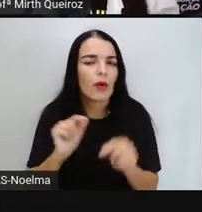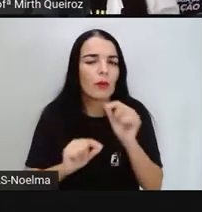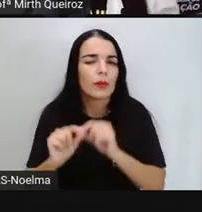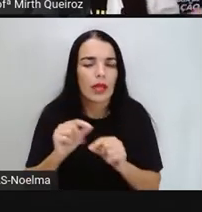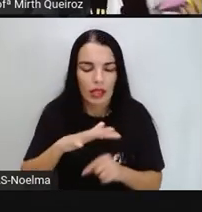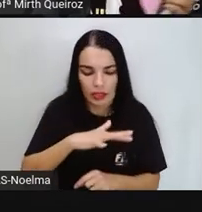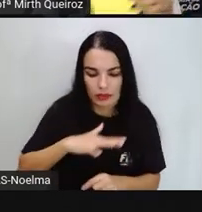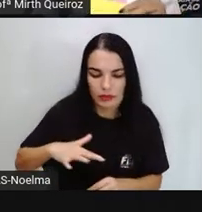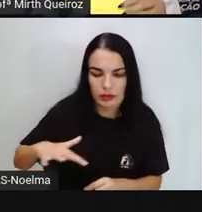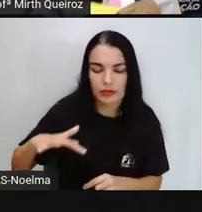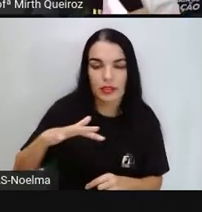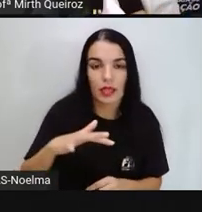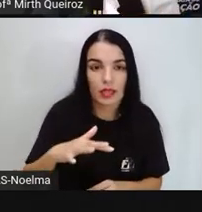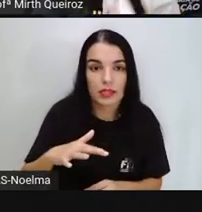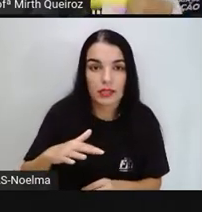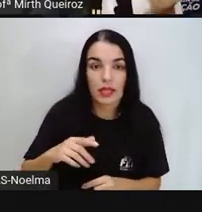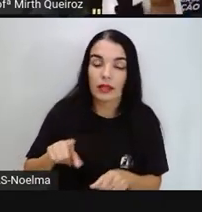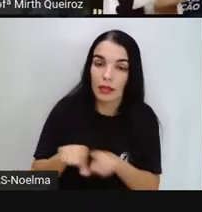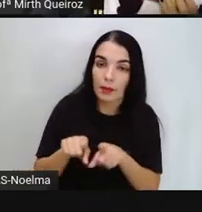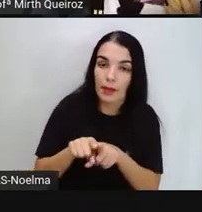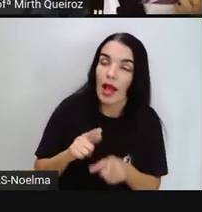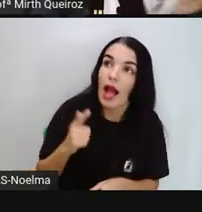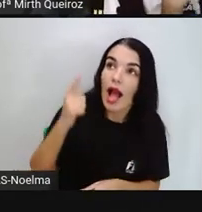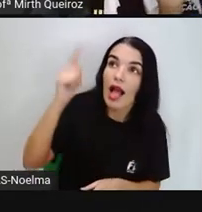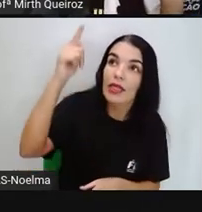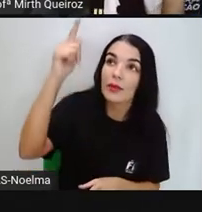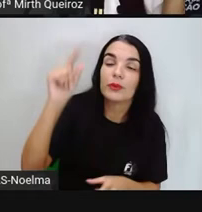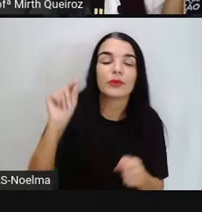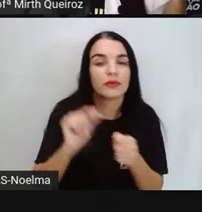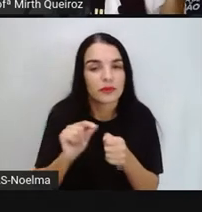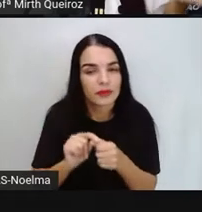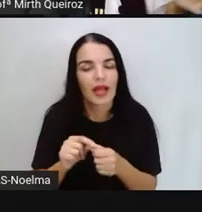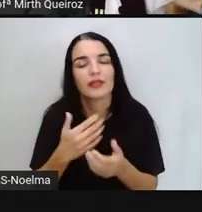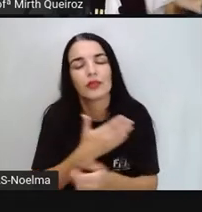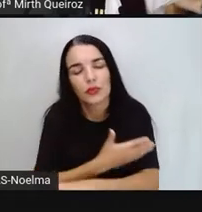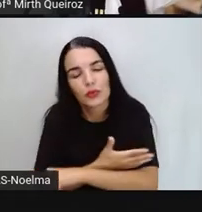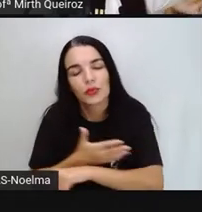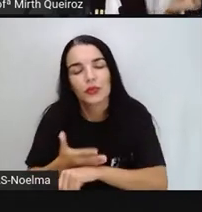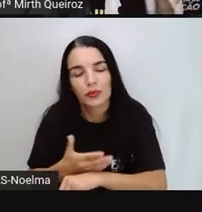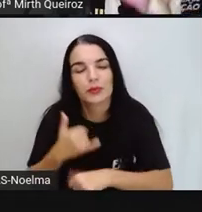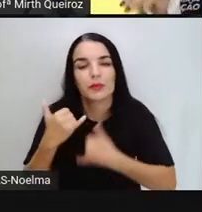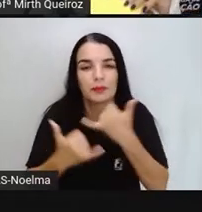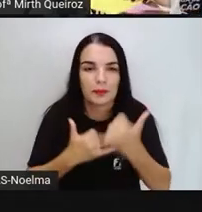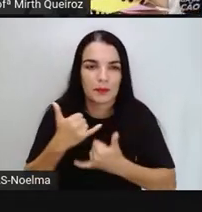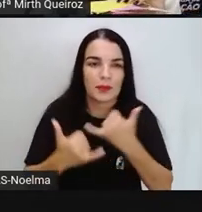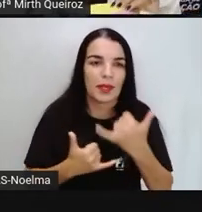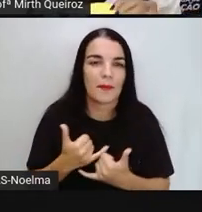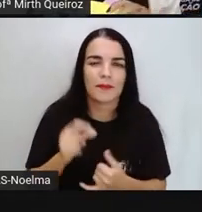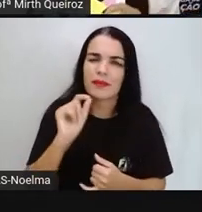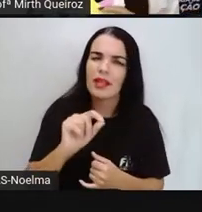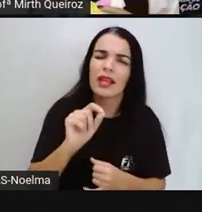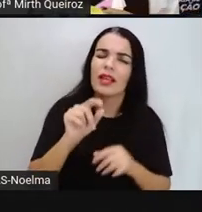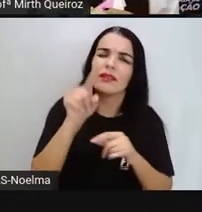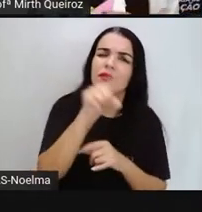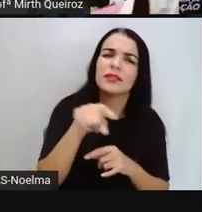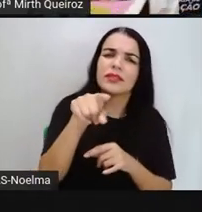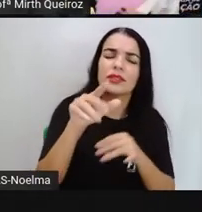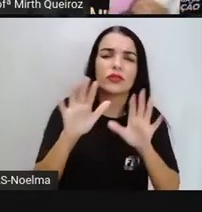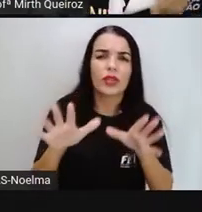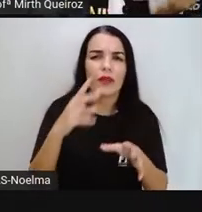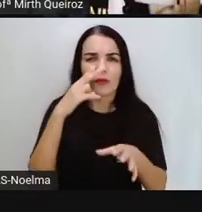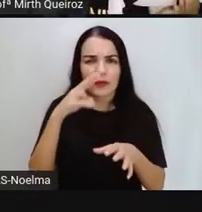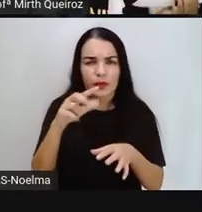crianças quanto adultos costumam aí jogar o tangrã. Quem é que já viu essas